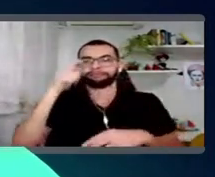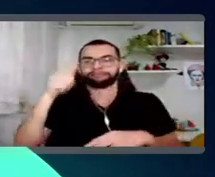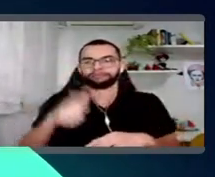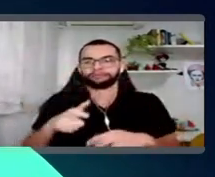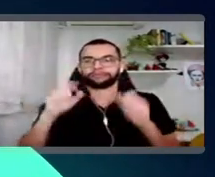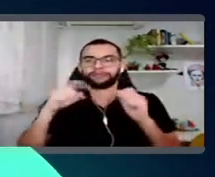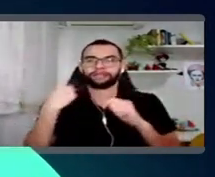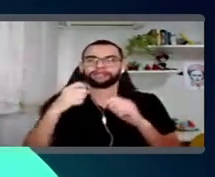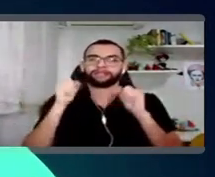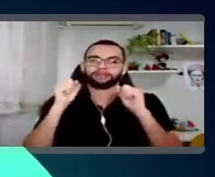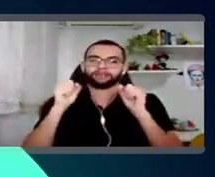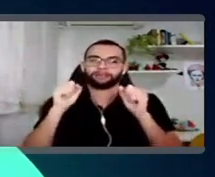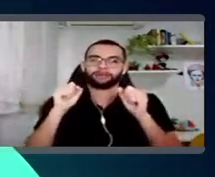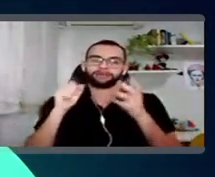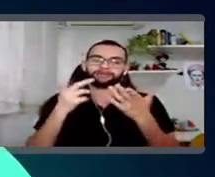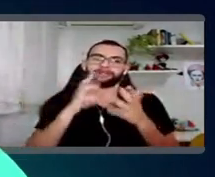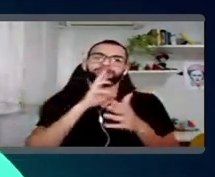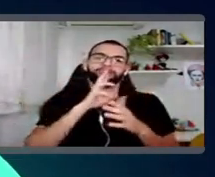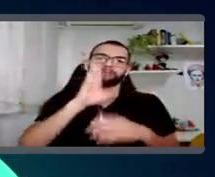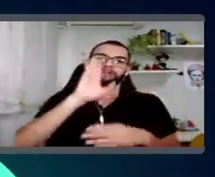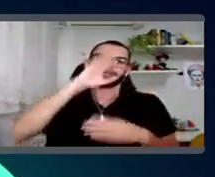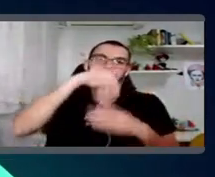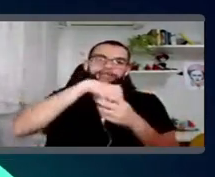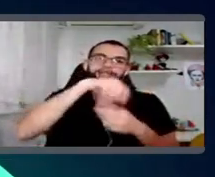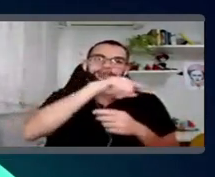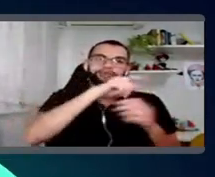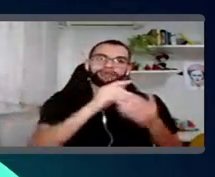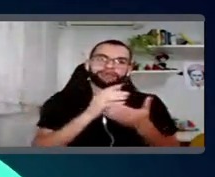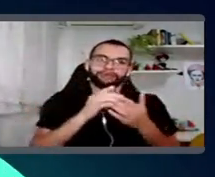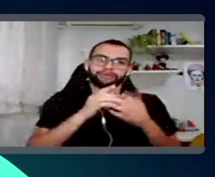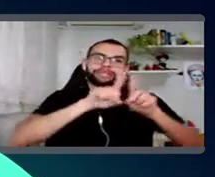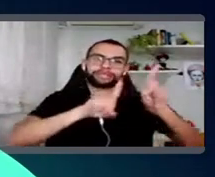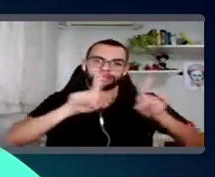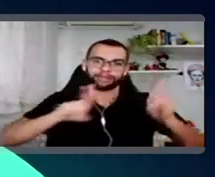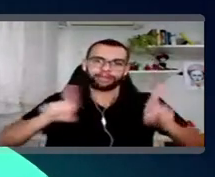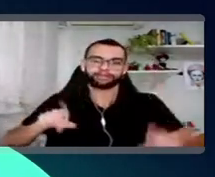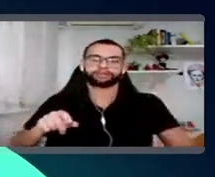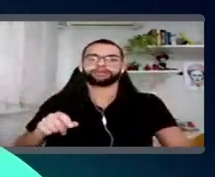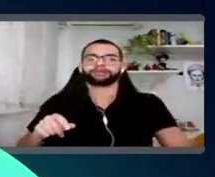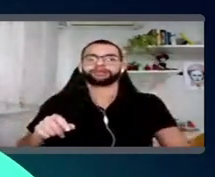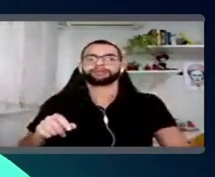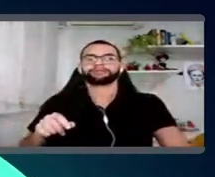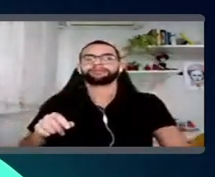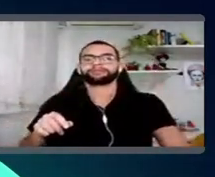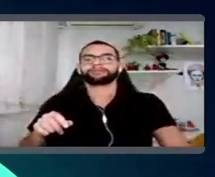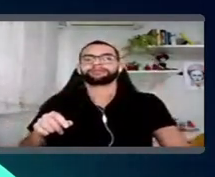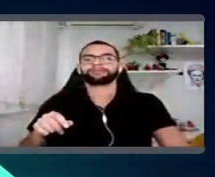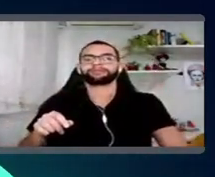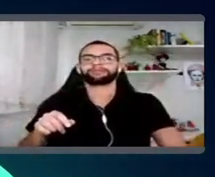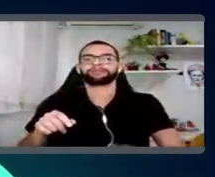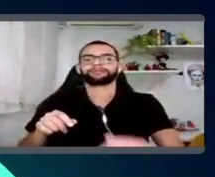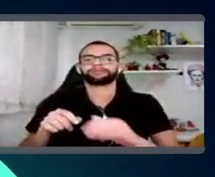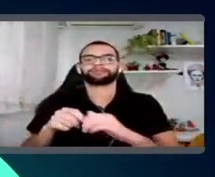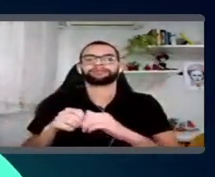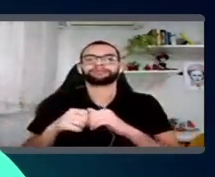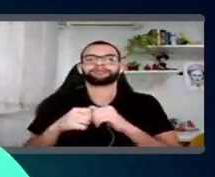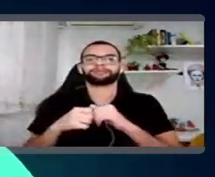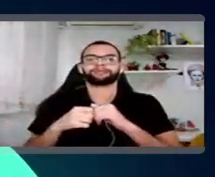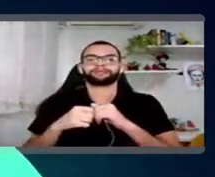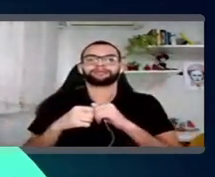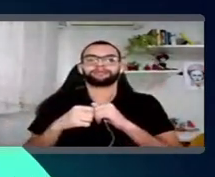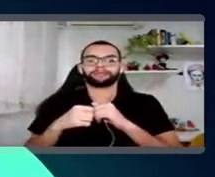aí que a gente pode tirar em cima desses dados. E por fim, acho que não menos importante, é